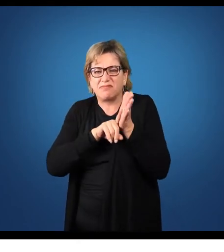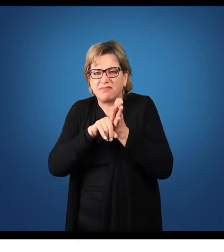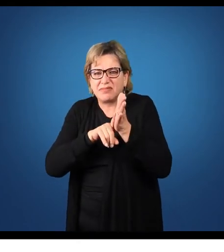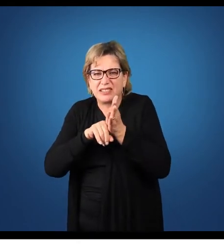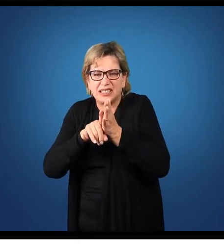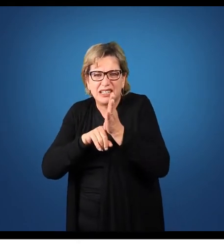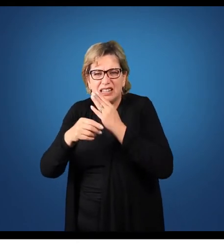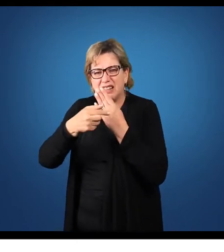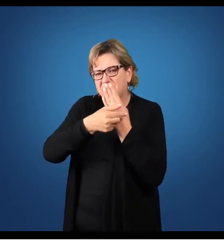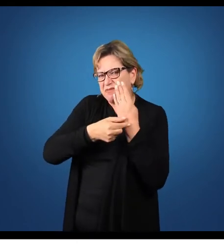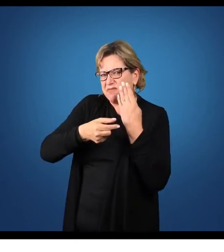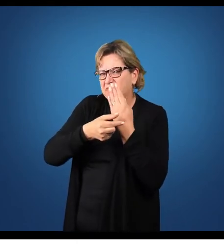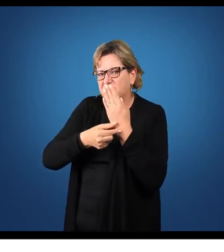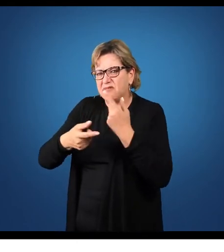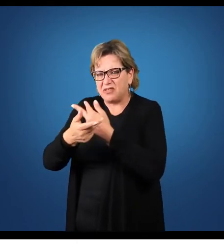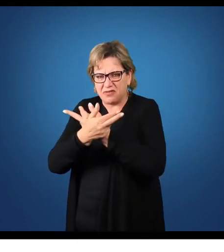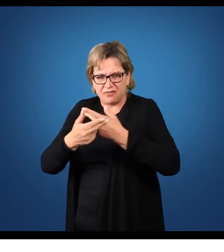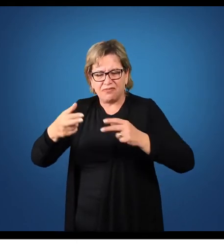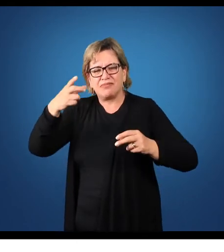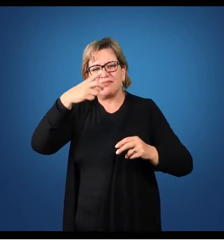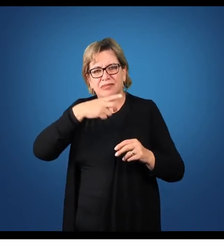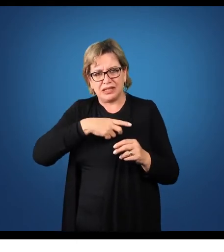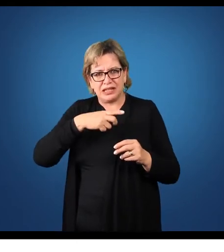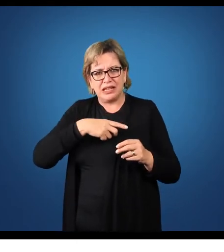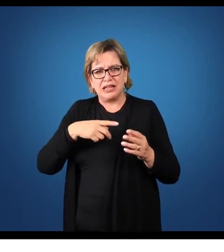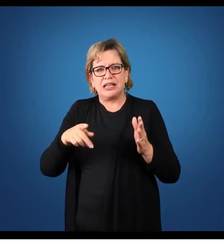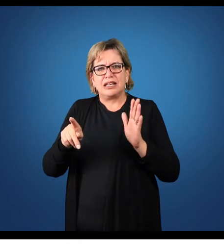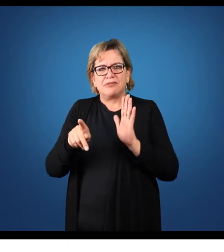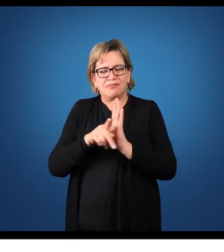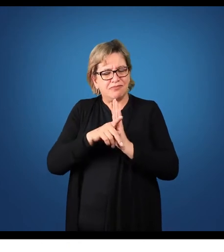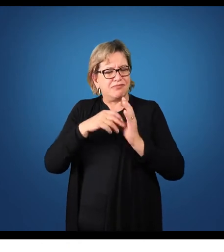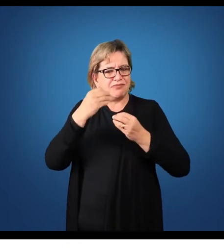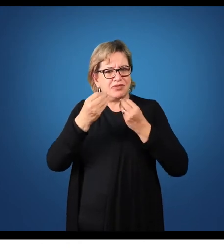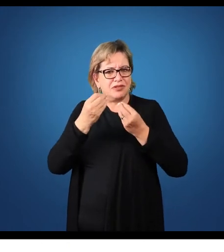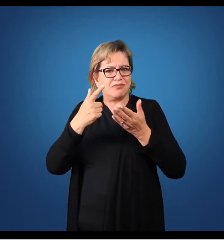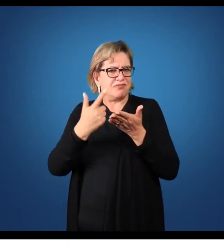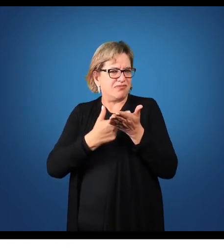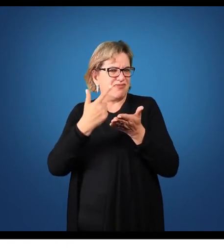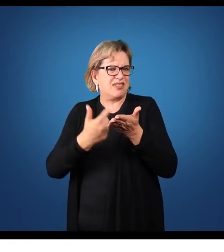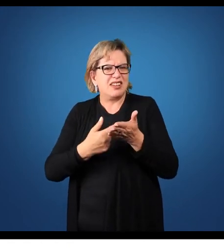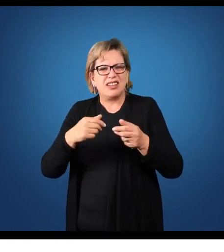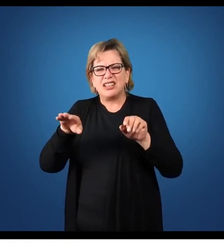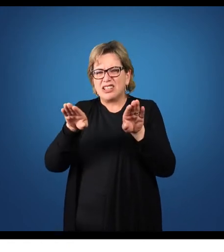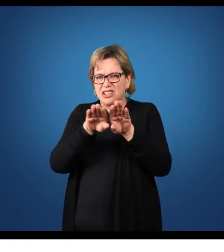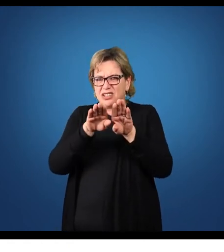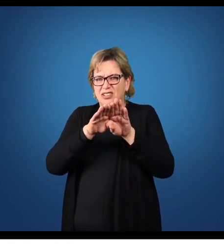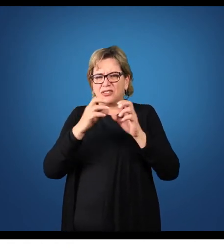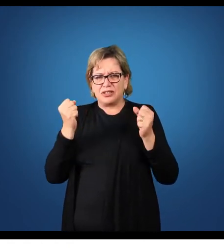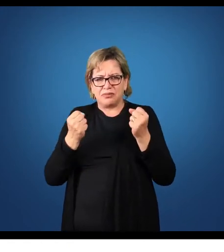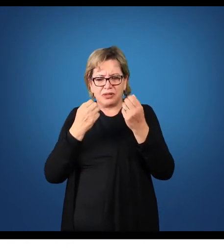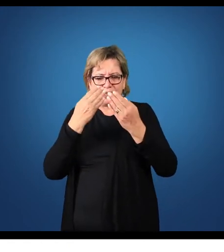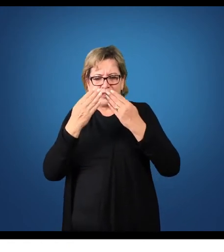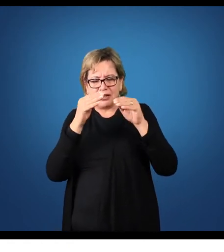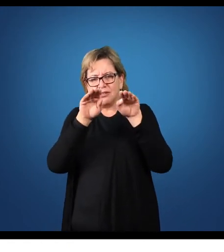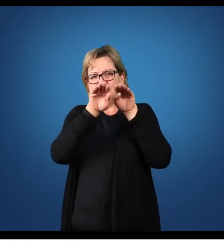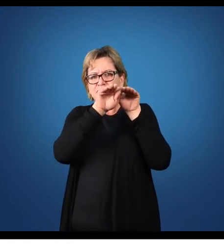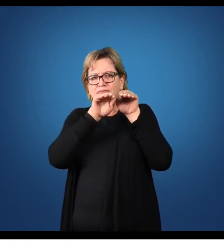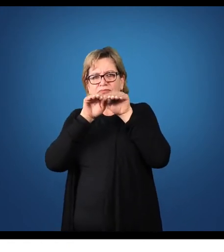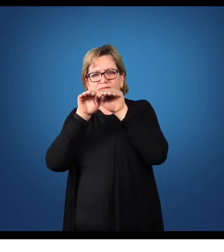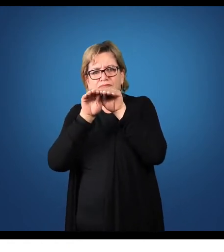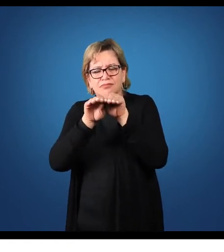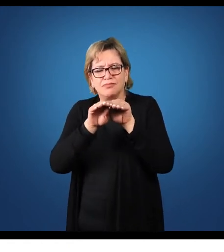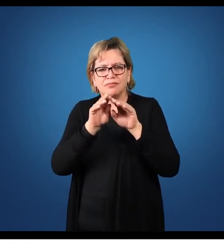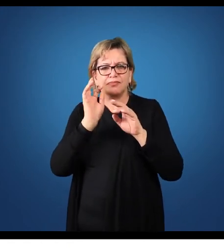bibliografias que falam sobre índices e indicadores de análise dos balanços, análise das